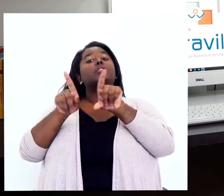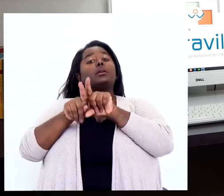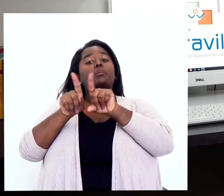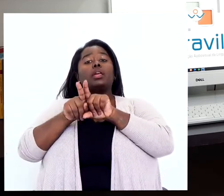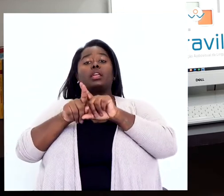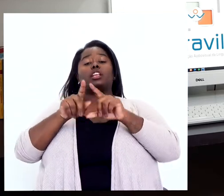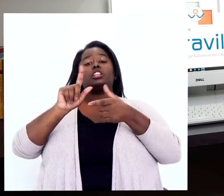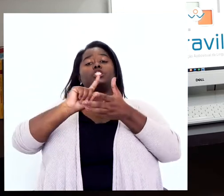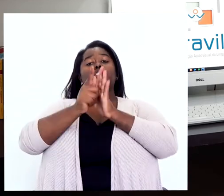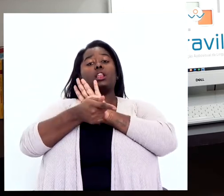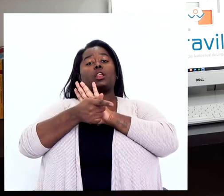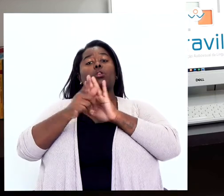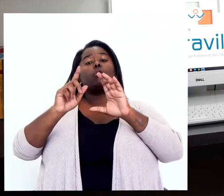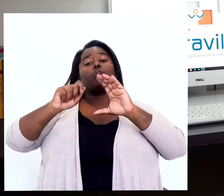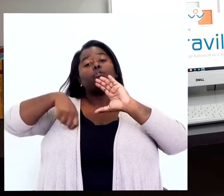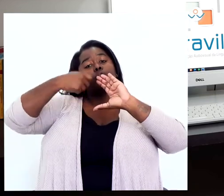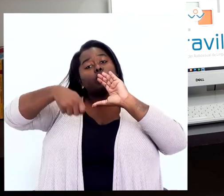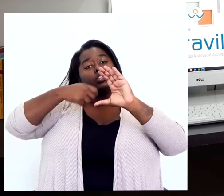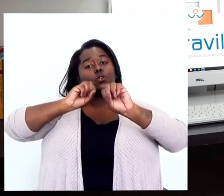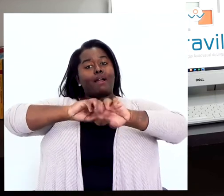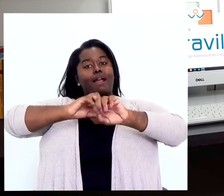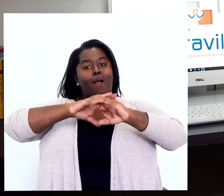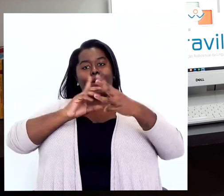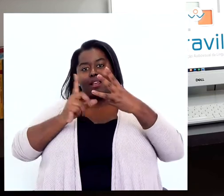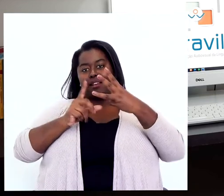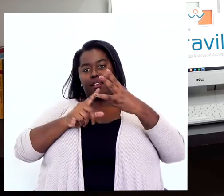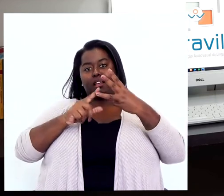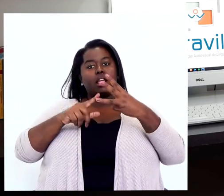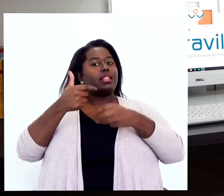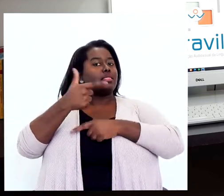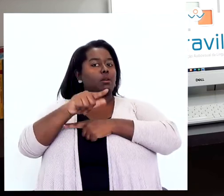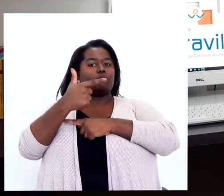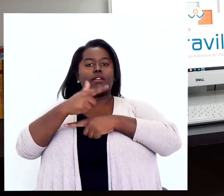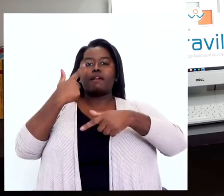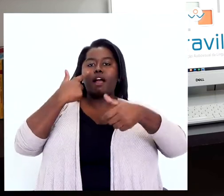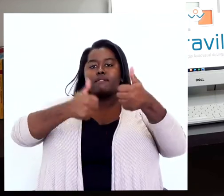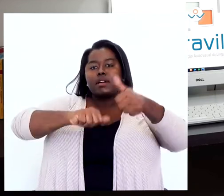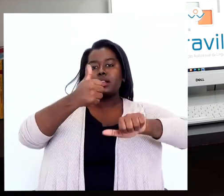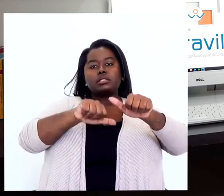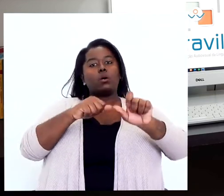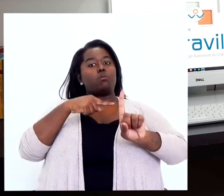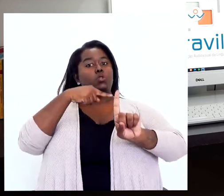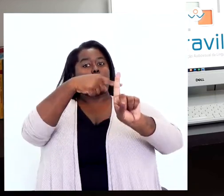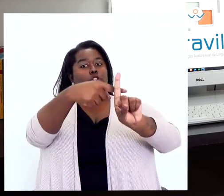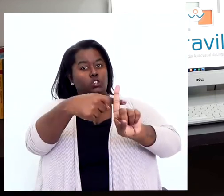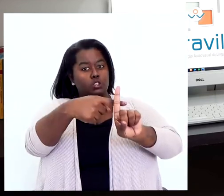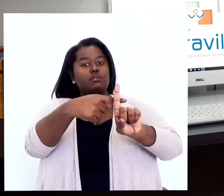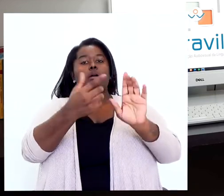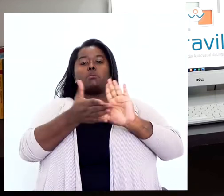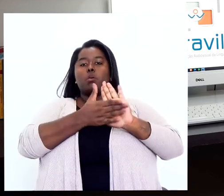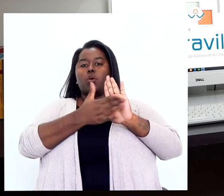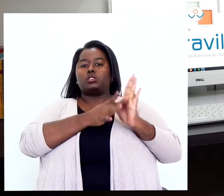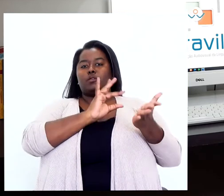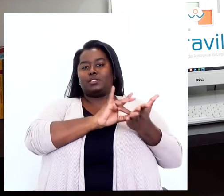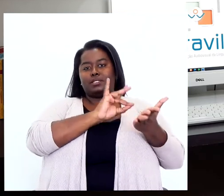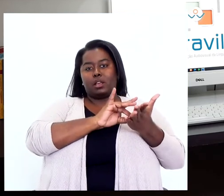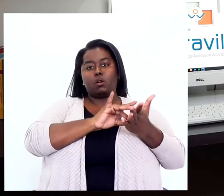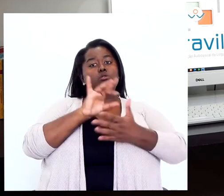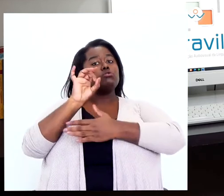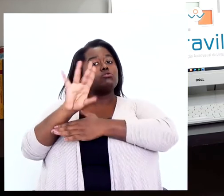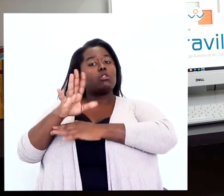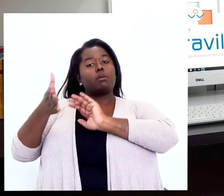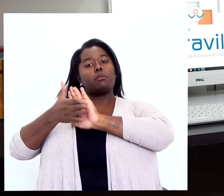aconteceu para o gênero videoaula, que não teve avaliação positiva nas propostas oficiais, mas